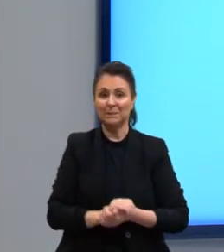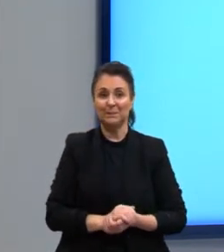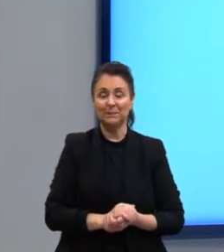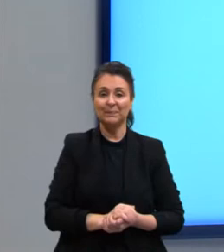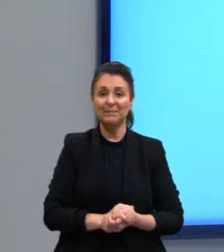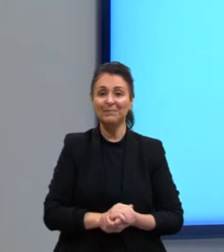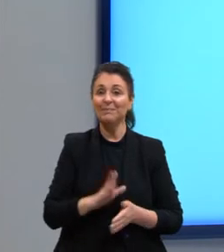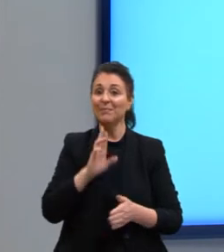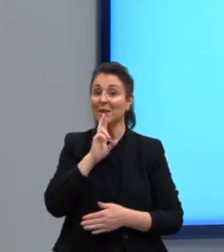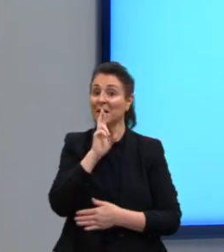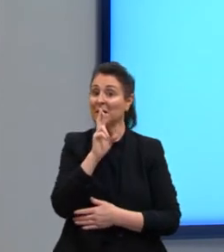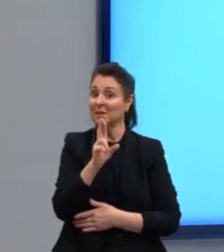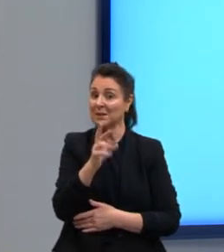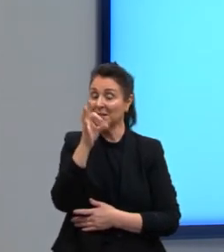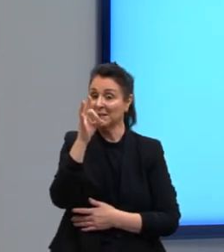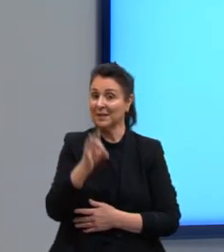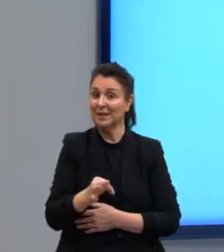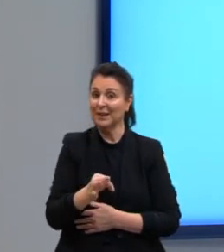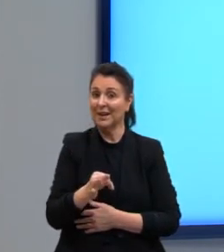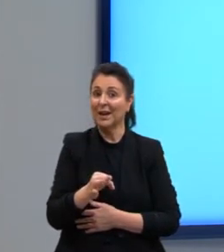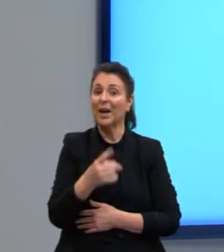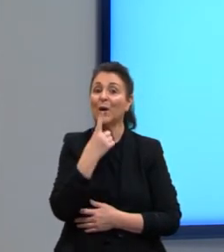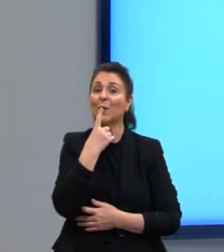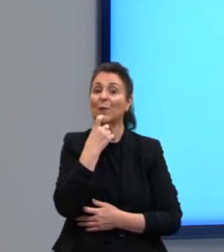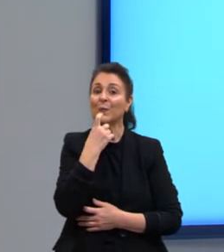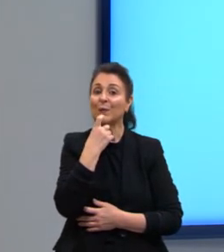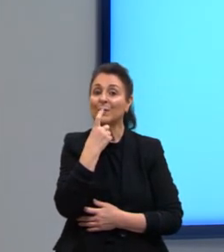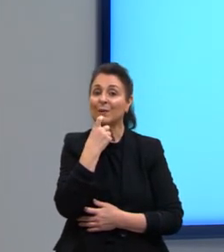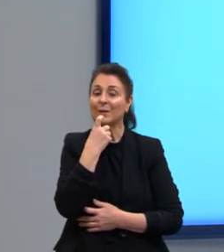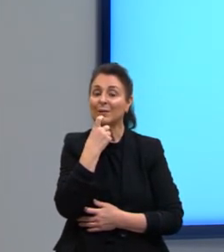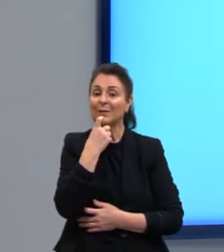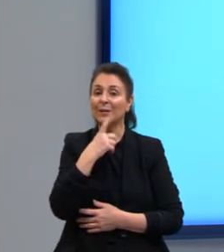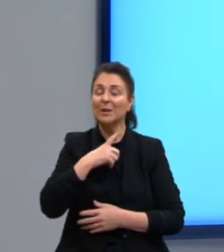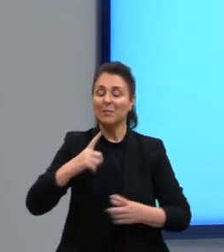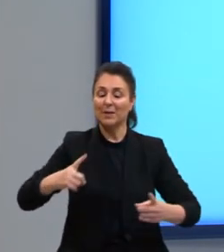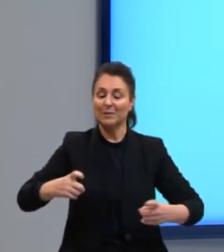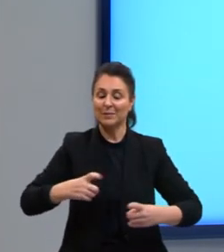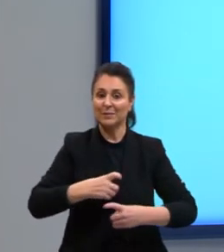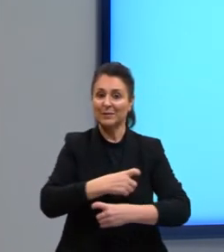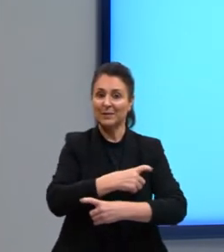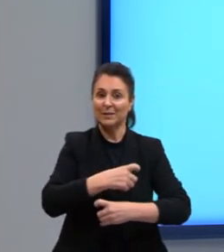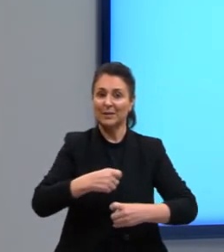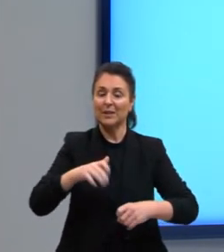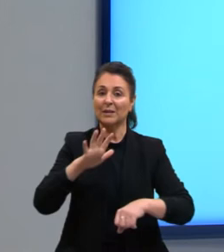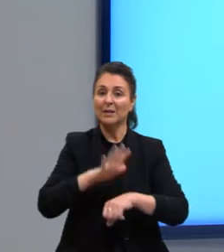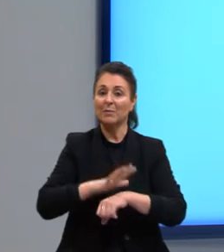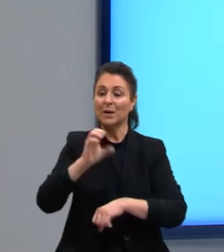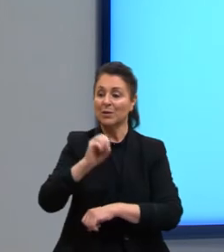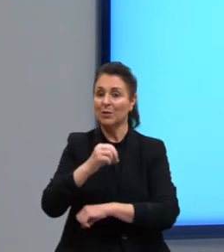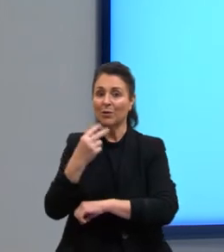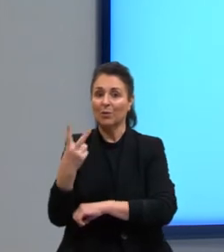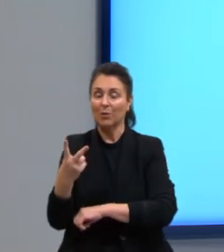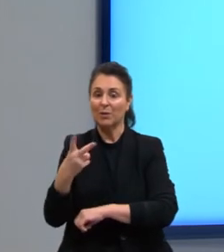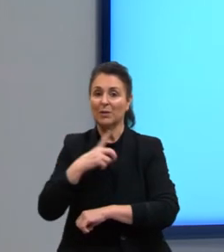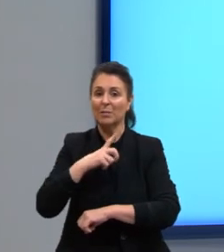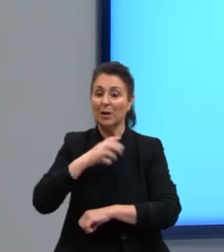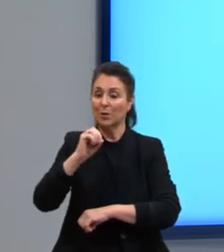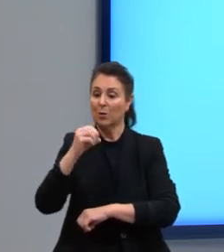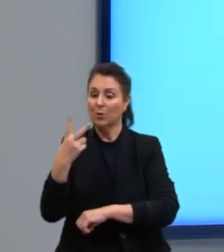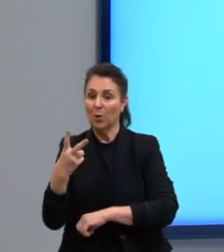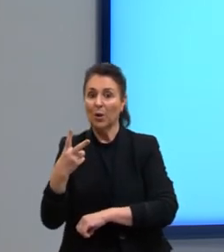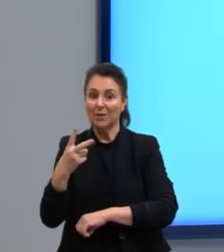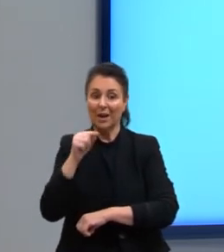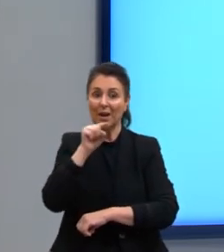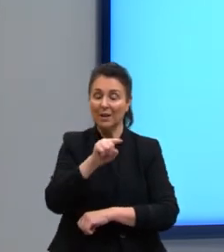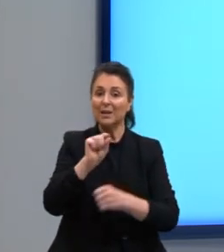Então, a resposta é vermelho, ó. Tem mais bactérias aqui, onde tem mais oxigênio, e onde tem mais oxigênio é onde